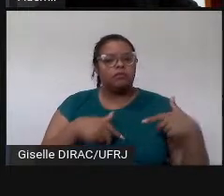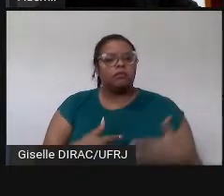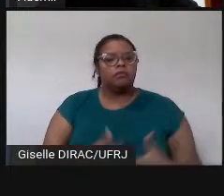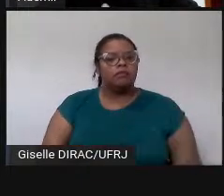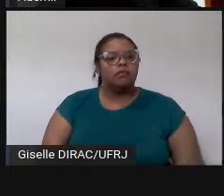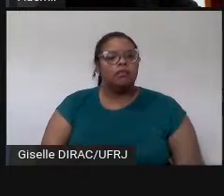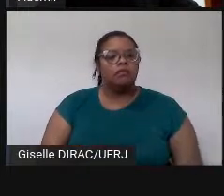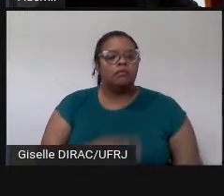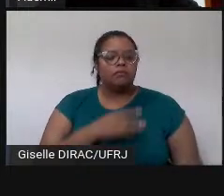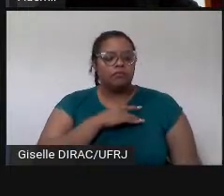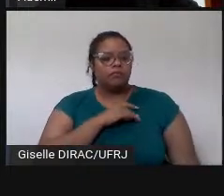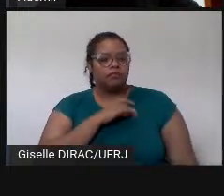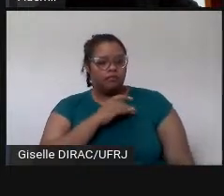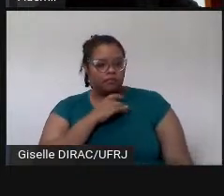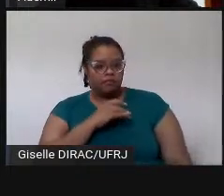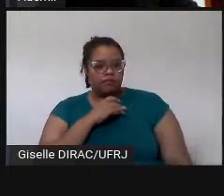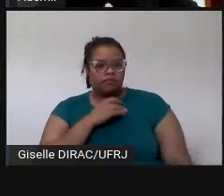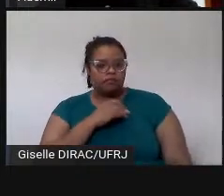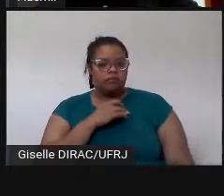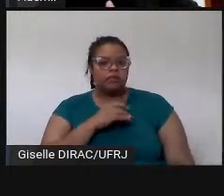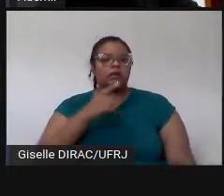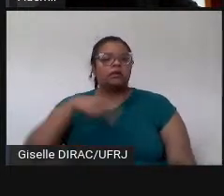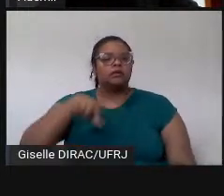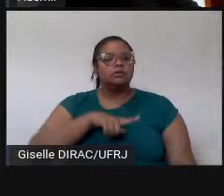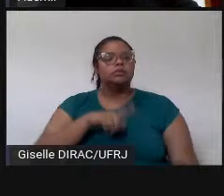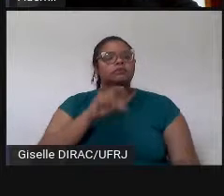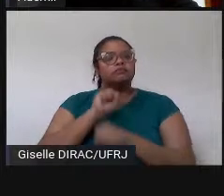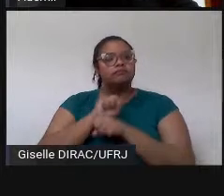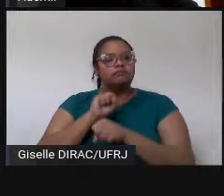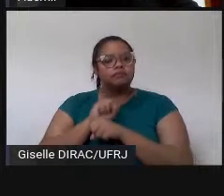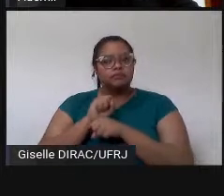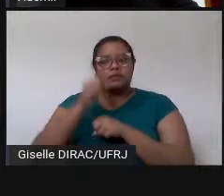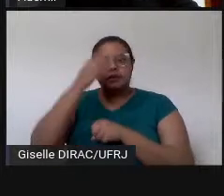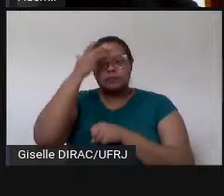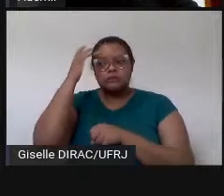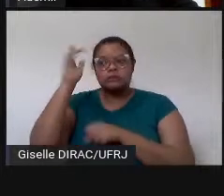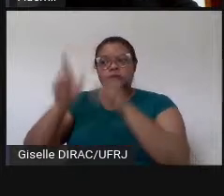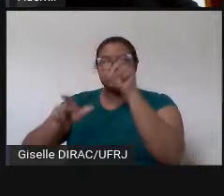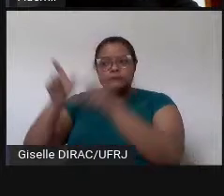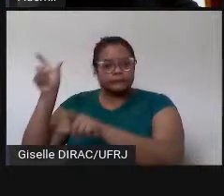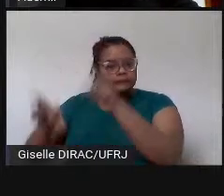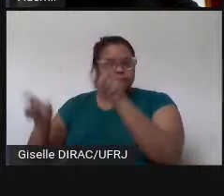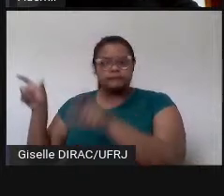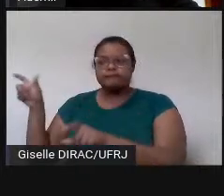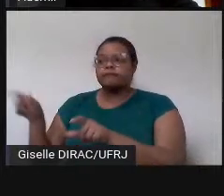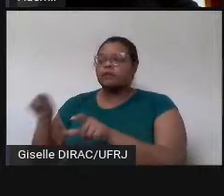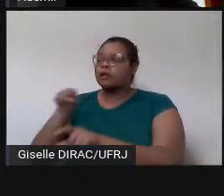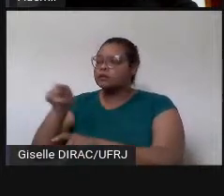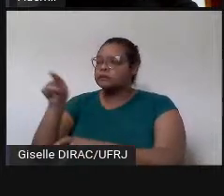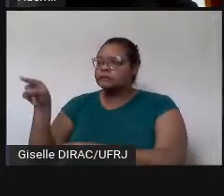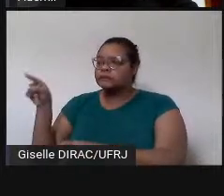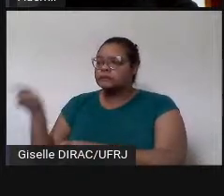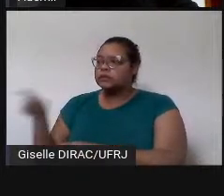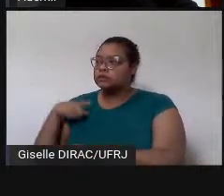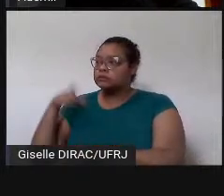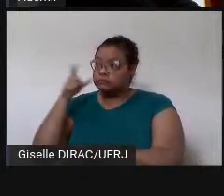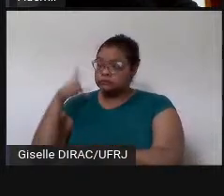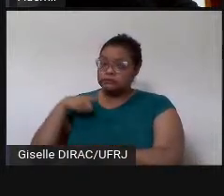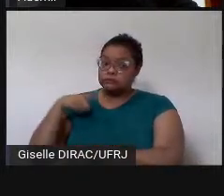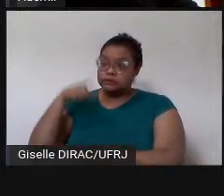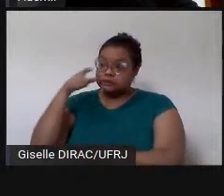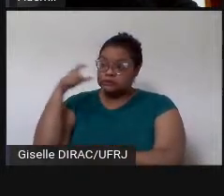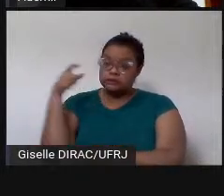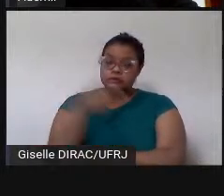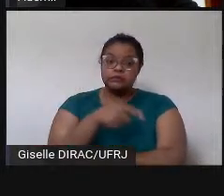a gente realmente espera contar com pessoas de fato interessadas e